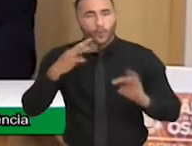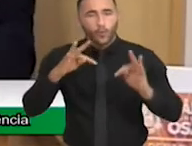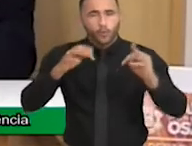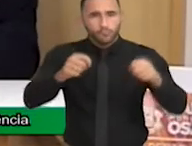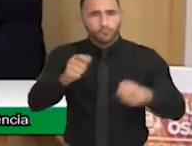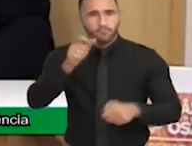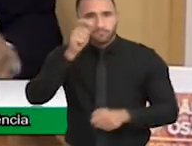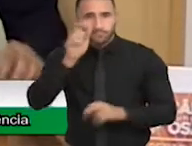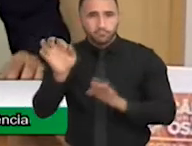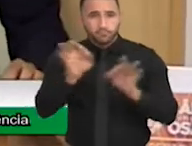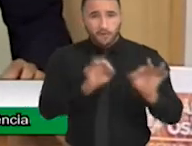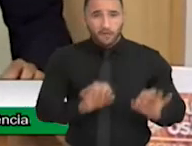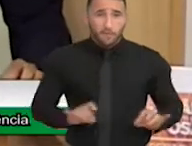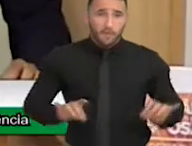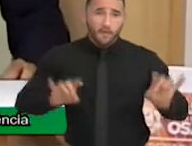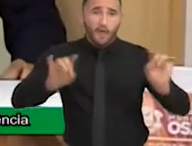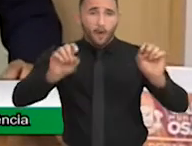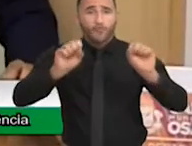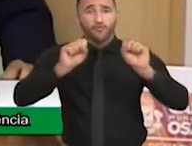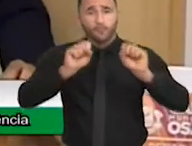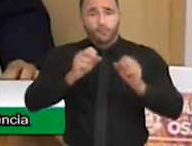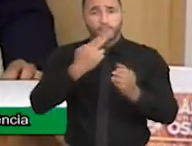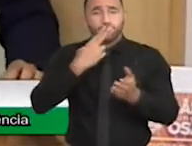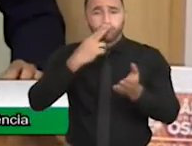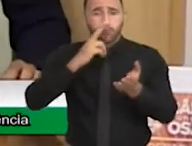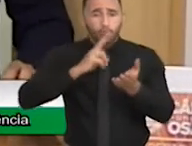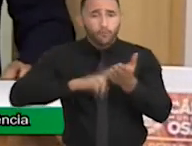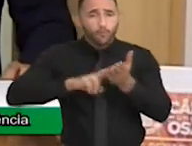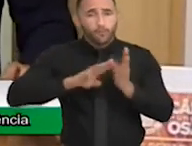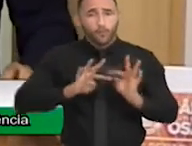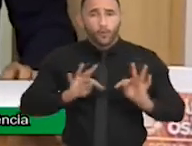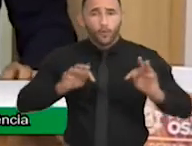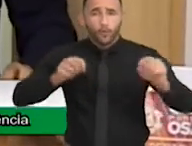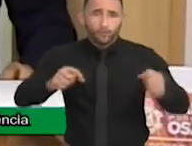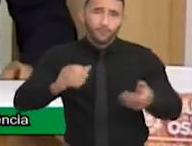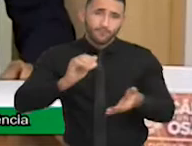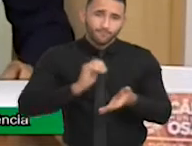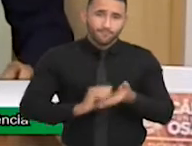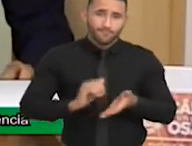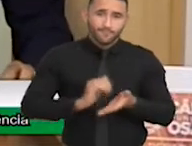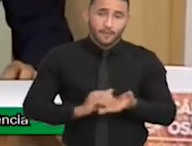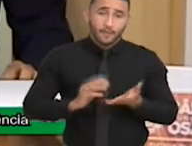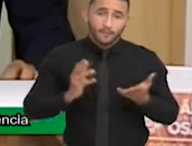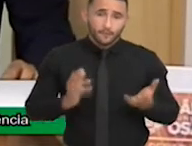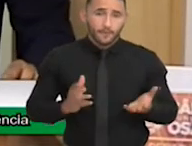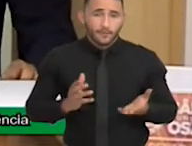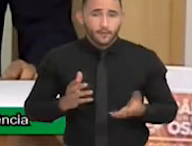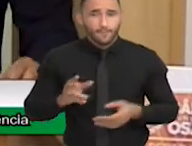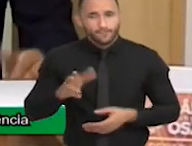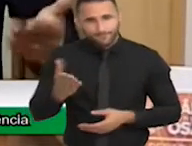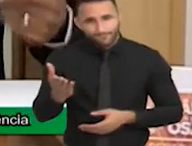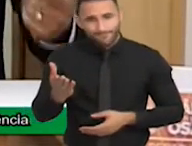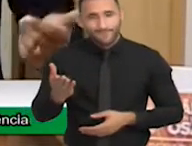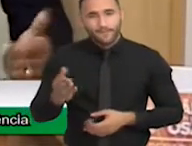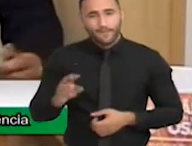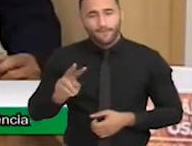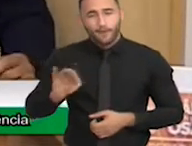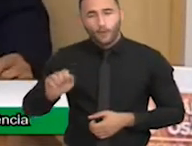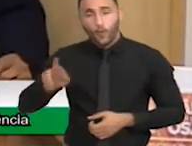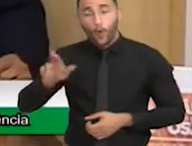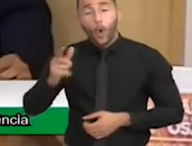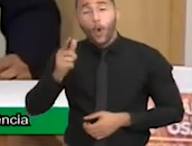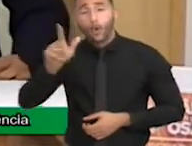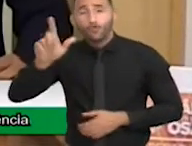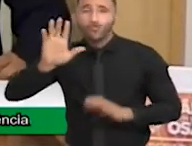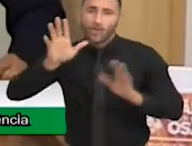porque a gente mandou o convite para uma boa parte dos secretariados, e ao Vido está aqui, alguns tinham outros